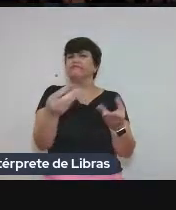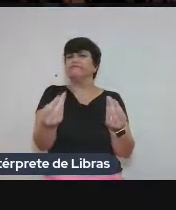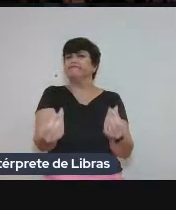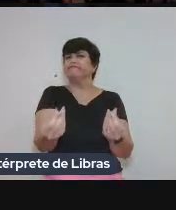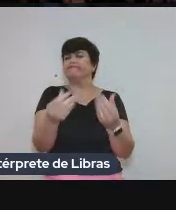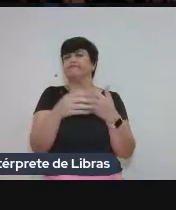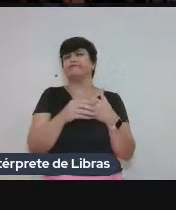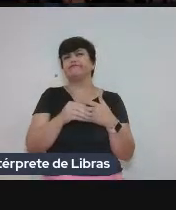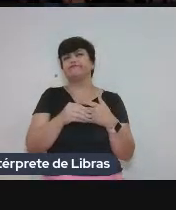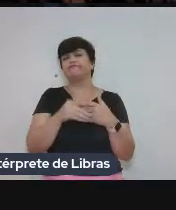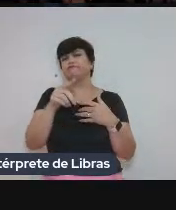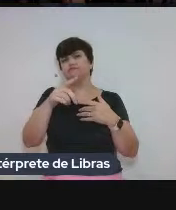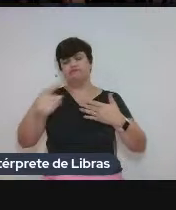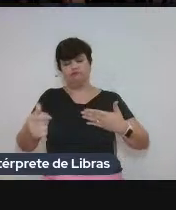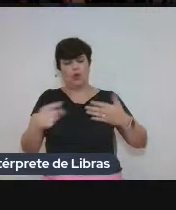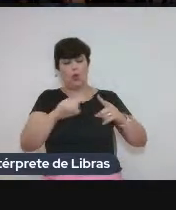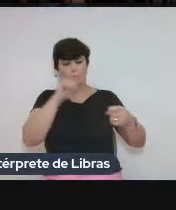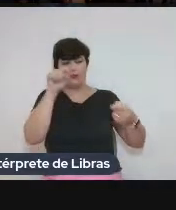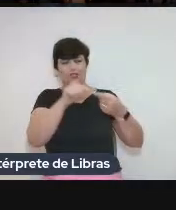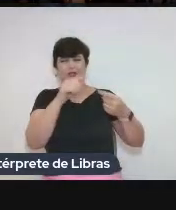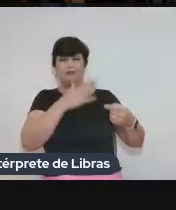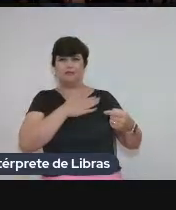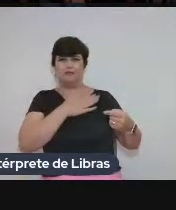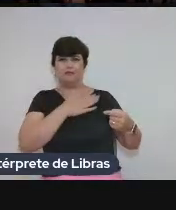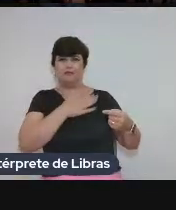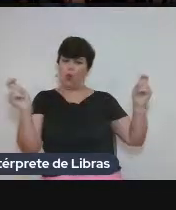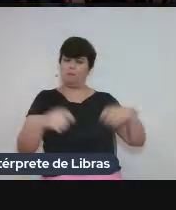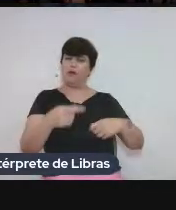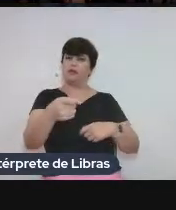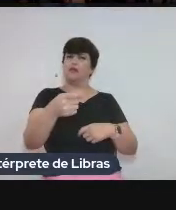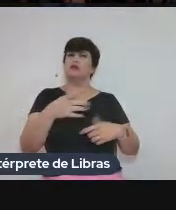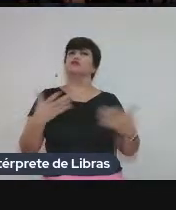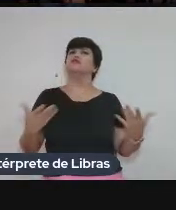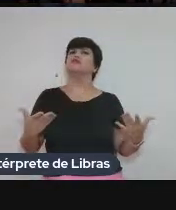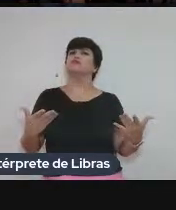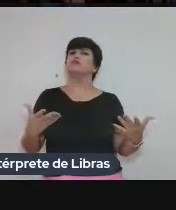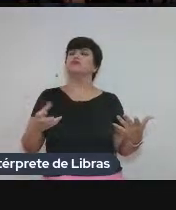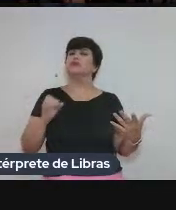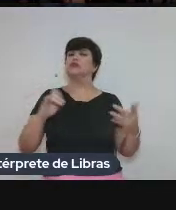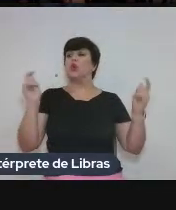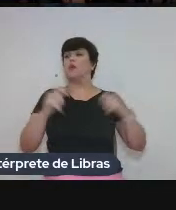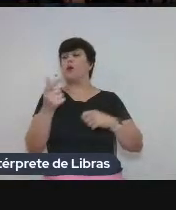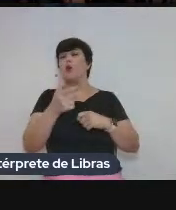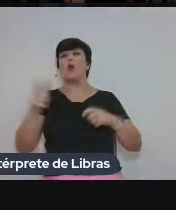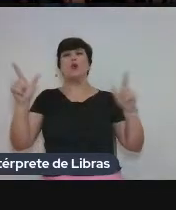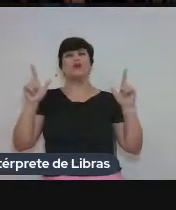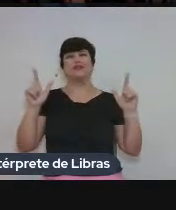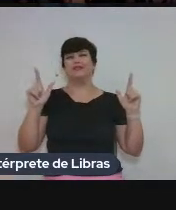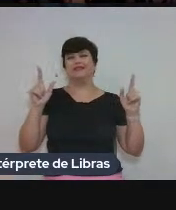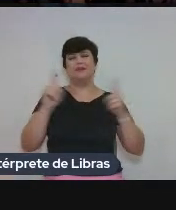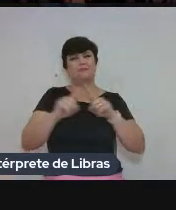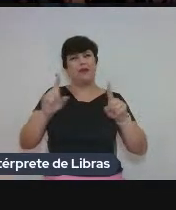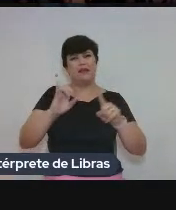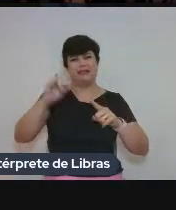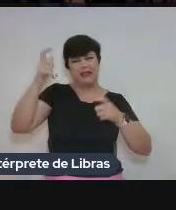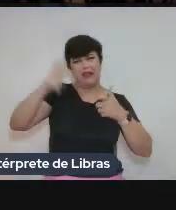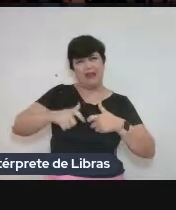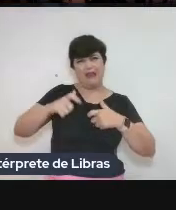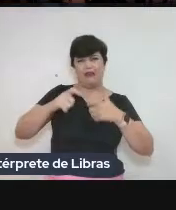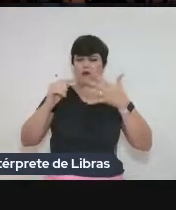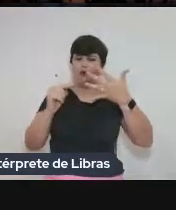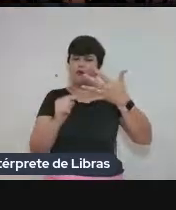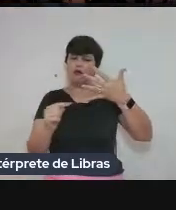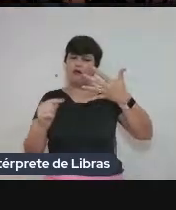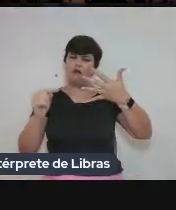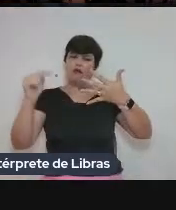cumpriu os meus objetivos. Primeiro que eu sou competente. Pode não ter sido competente para outra pessoa. Então, será que não é uma questão de gradação?